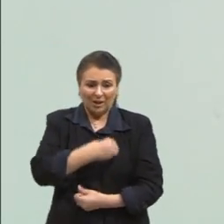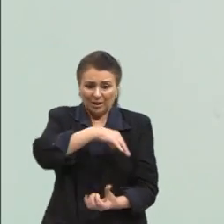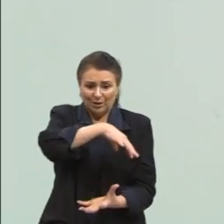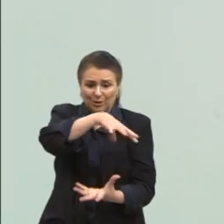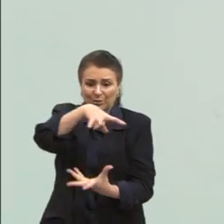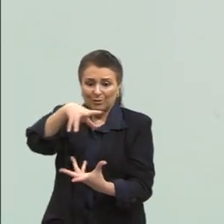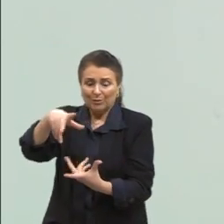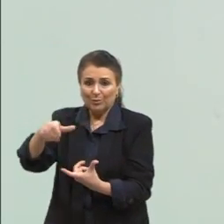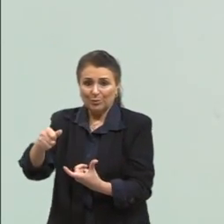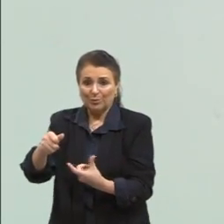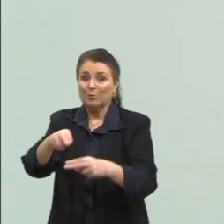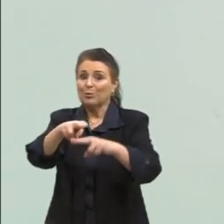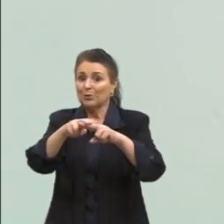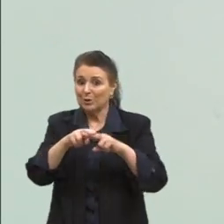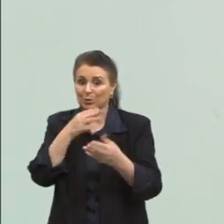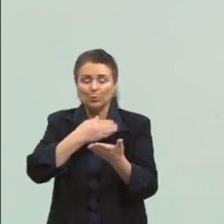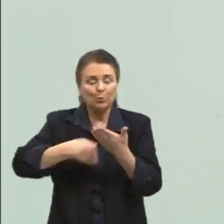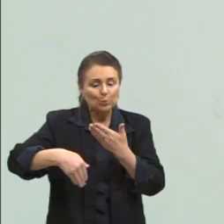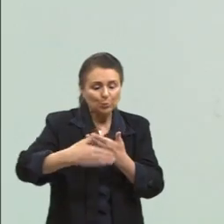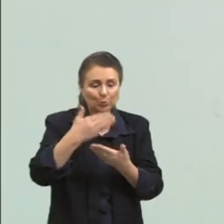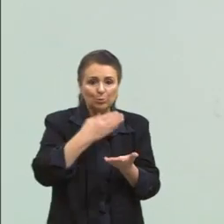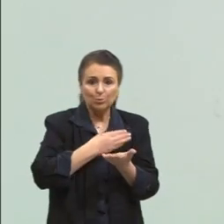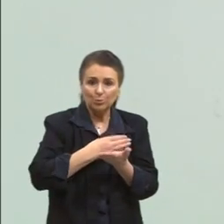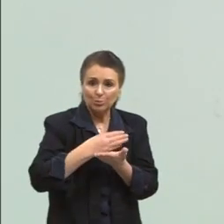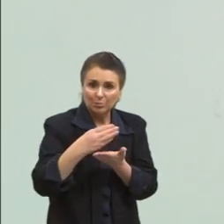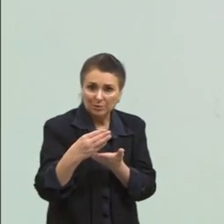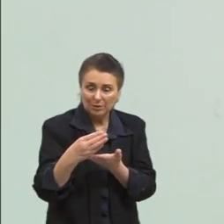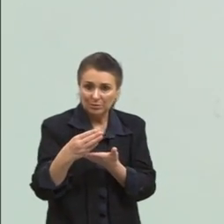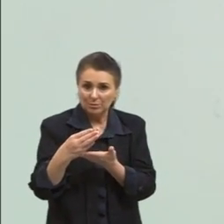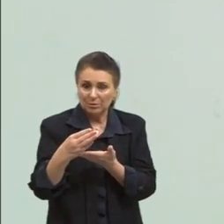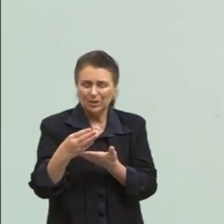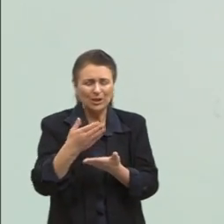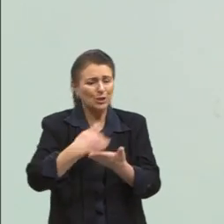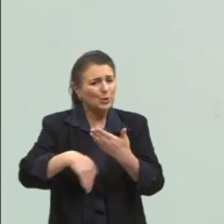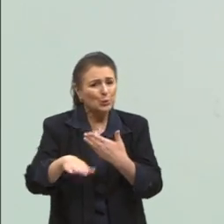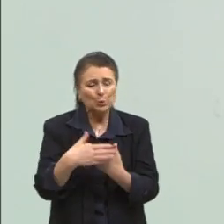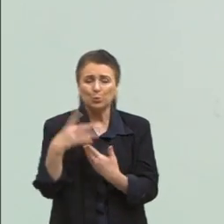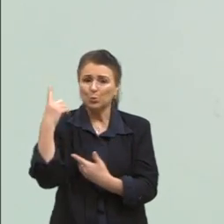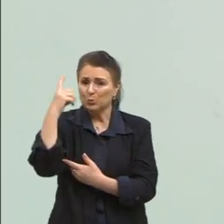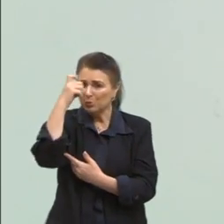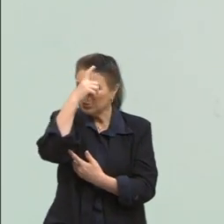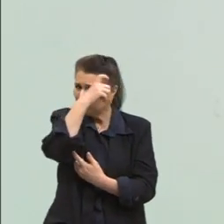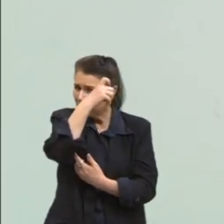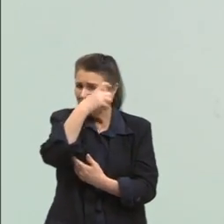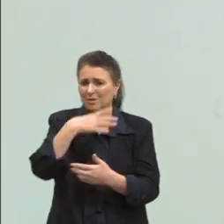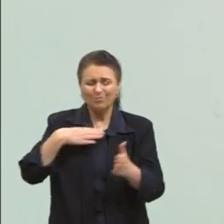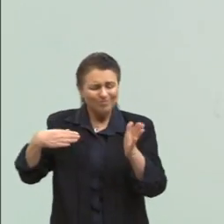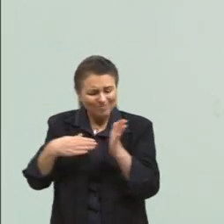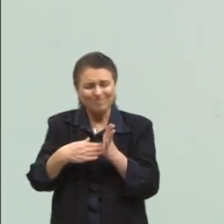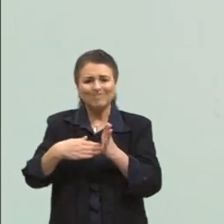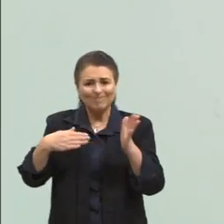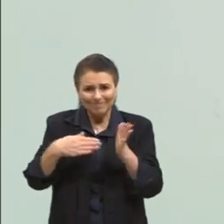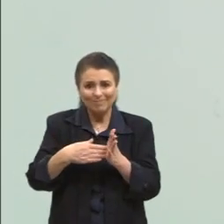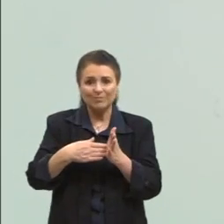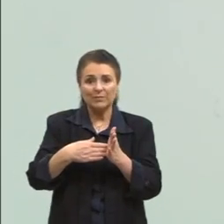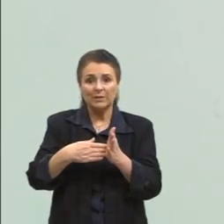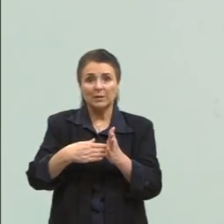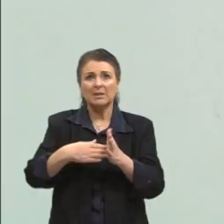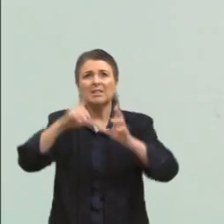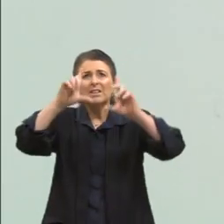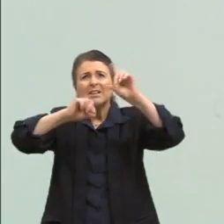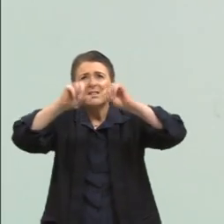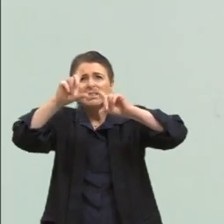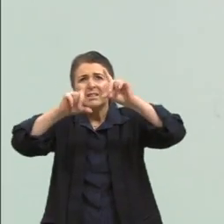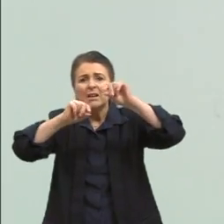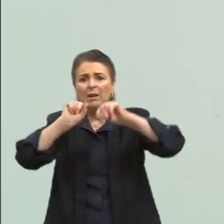diz que tudo tem um começo, tudo começa dali e é tudo muito difícil, tudo muito cheio de obstáculos. E essa estrela é no